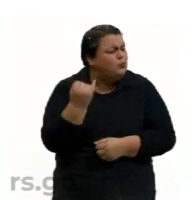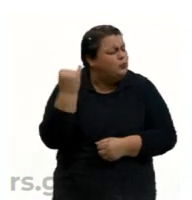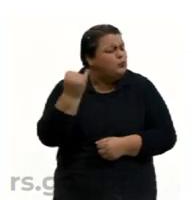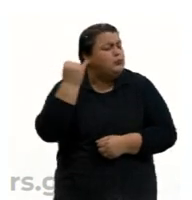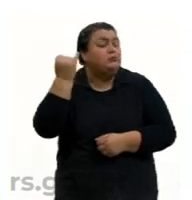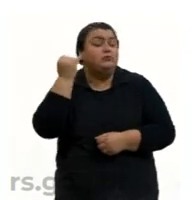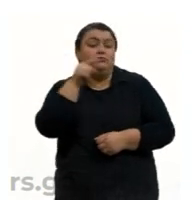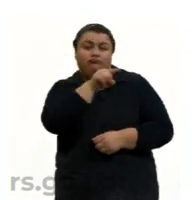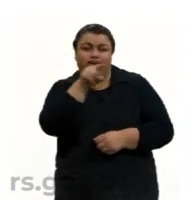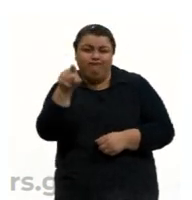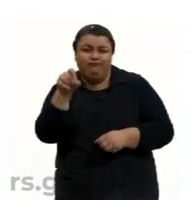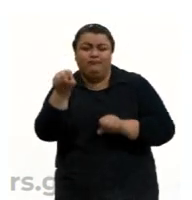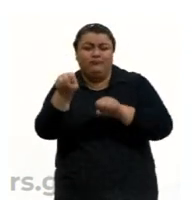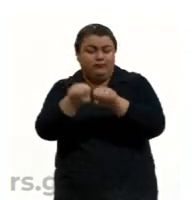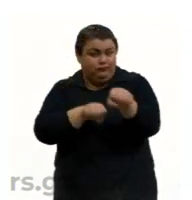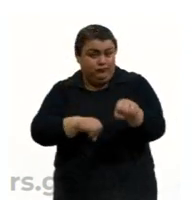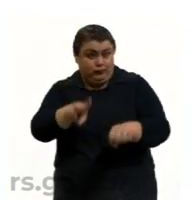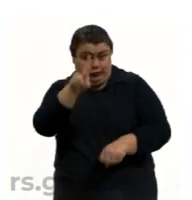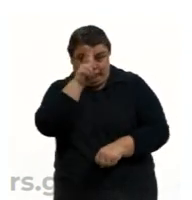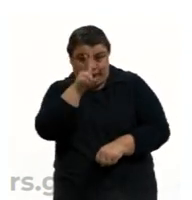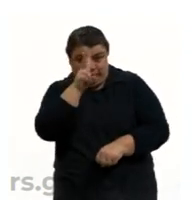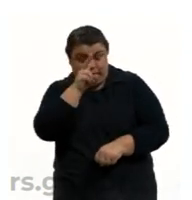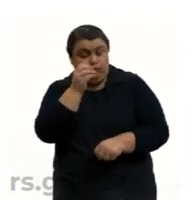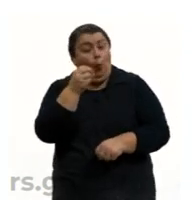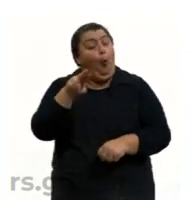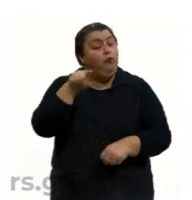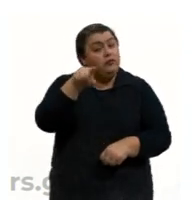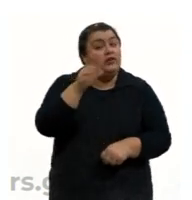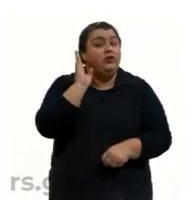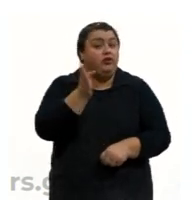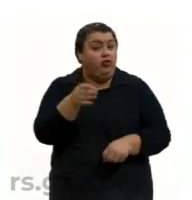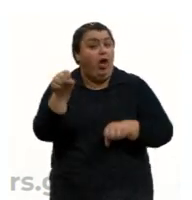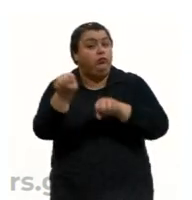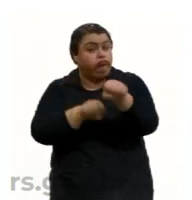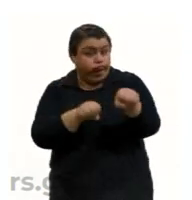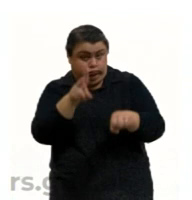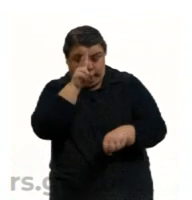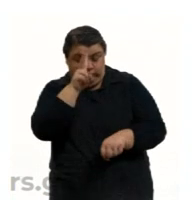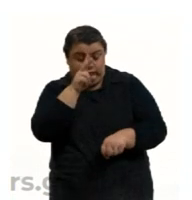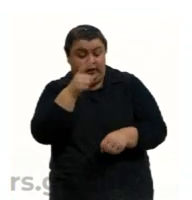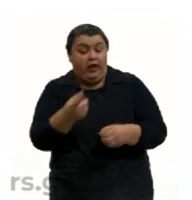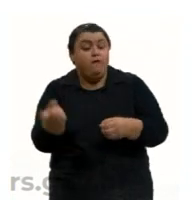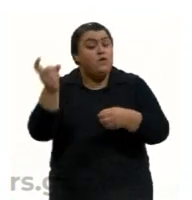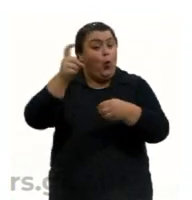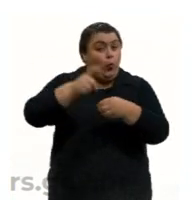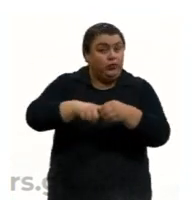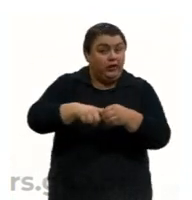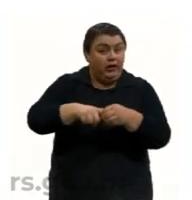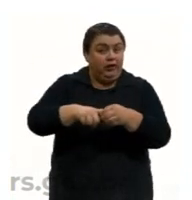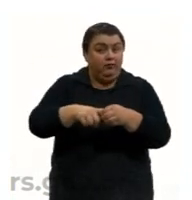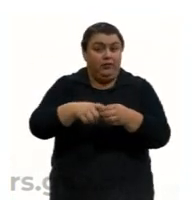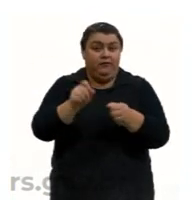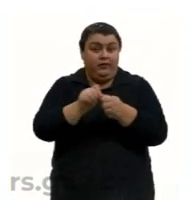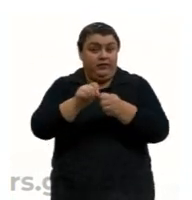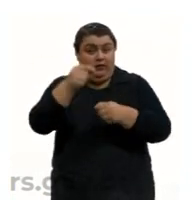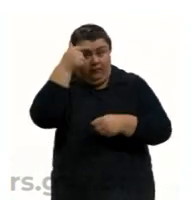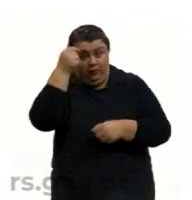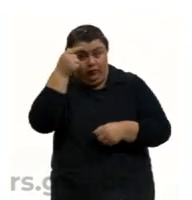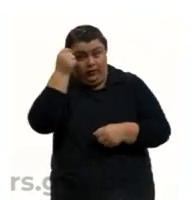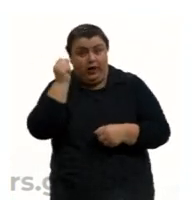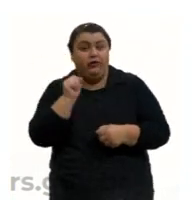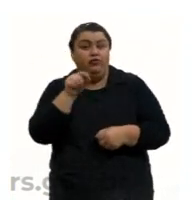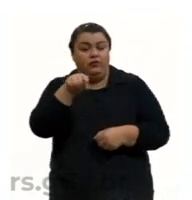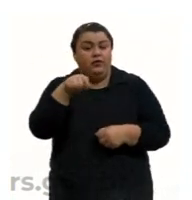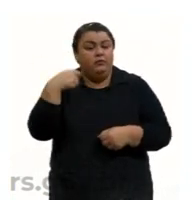você que está concluindo o ensino médio ou você que já concluiu e pretende voltar ao ensino superior, é uma política que você não pode deixar passar